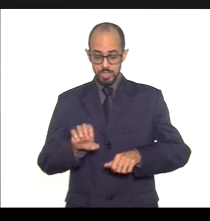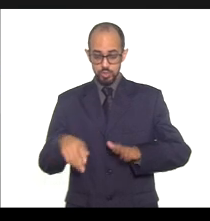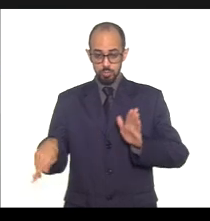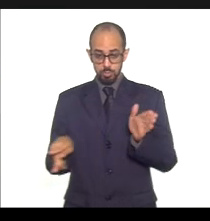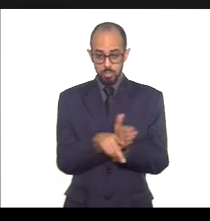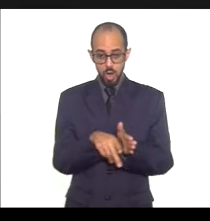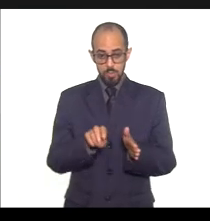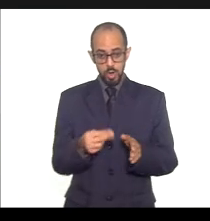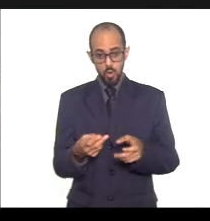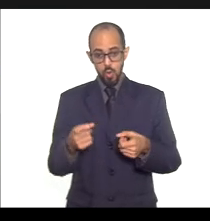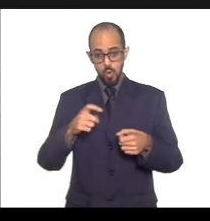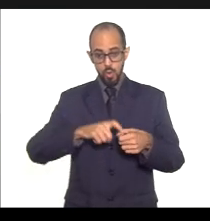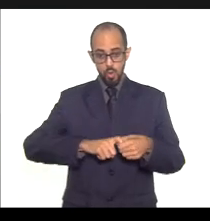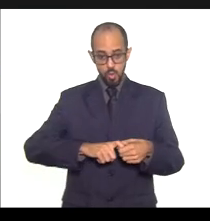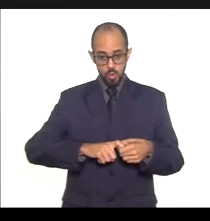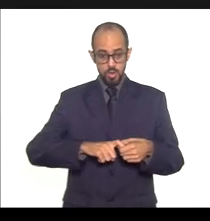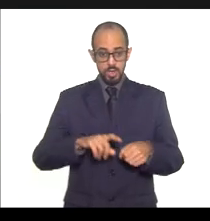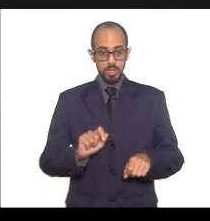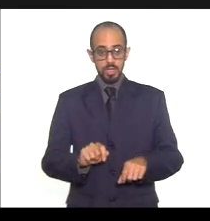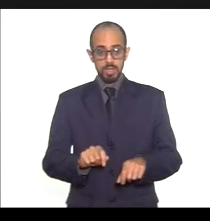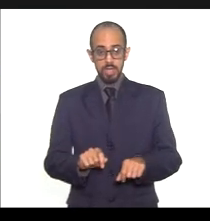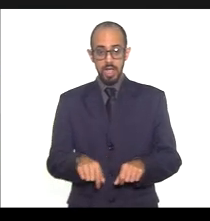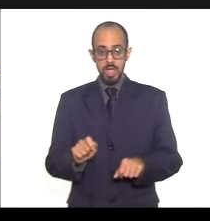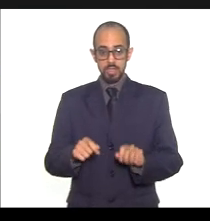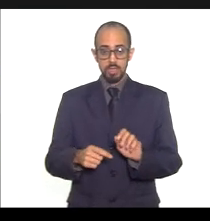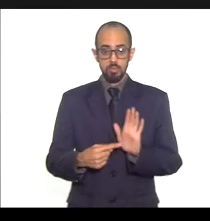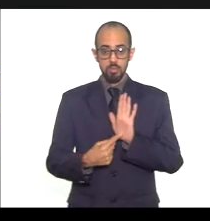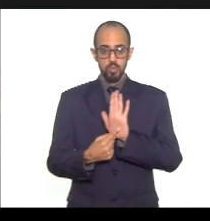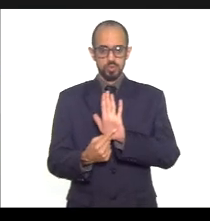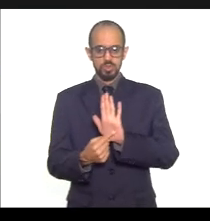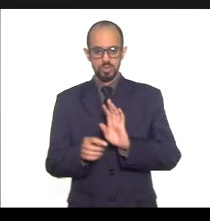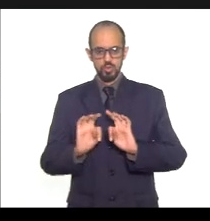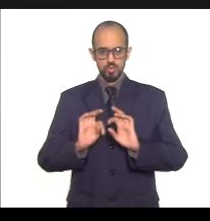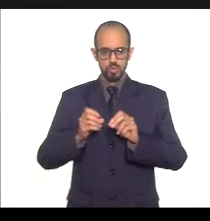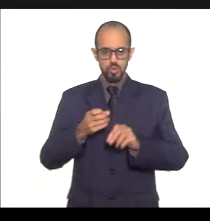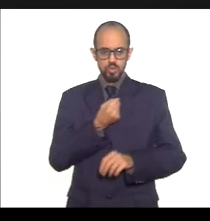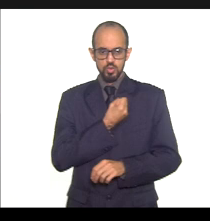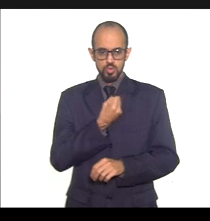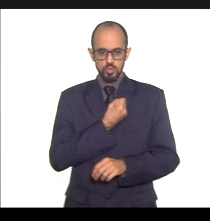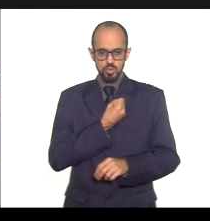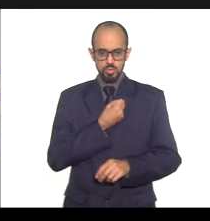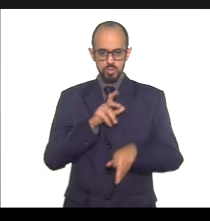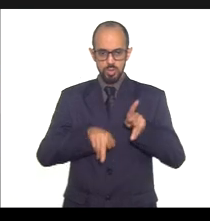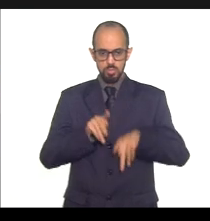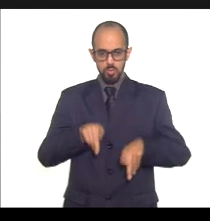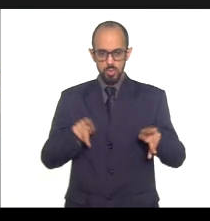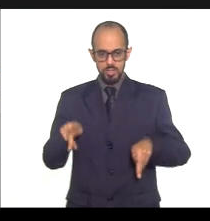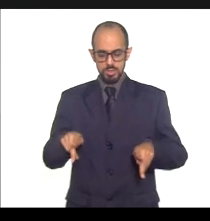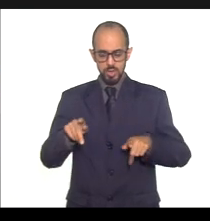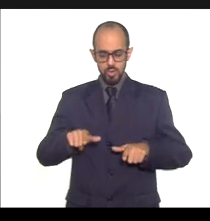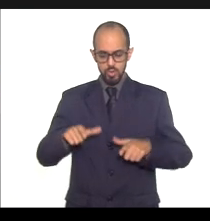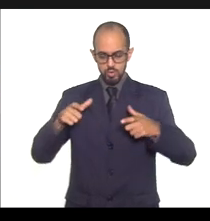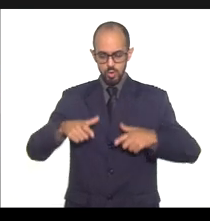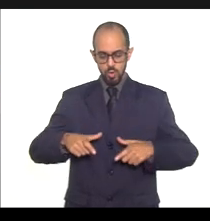conveniada, protejando esses dados com os indicadores de saúde da população em seu âmbito de atuação.